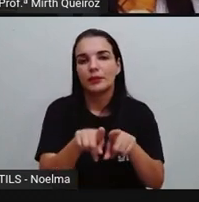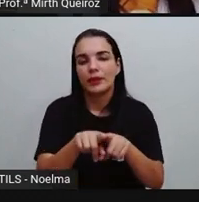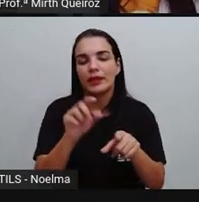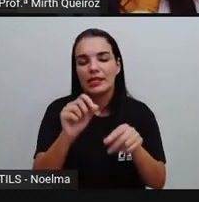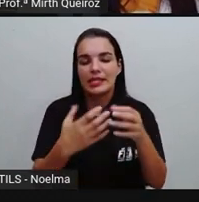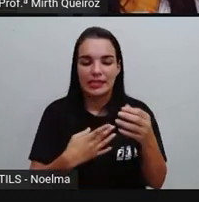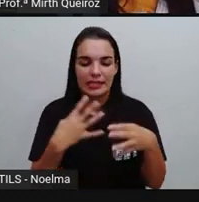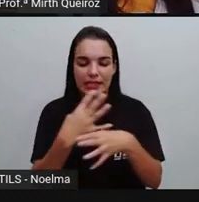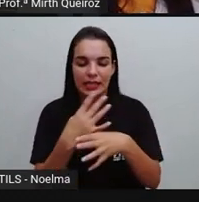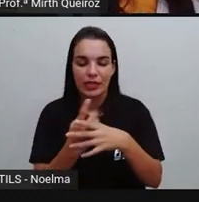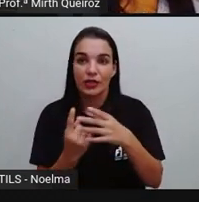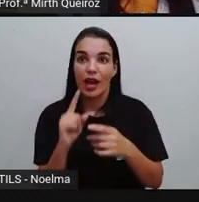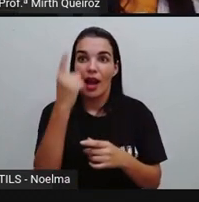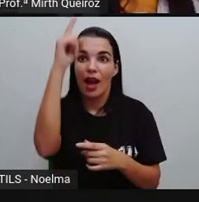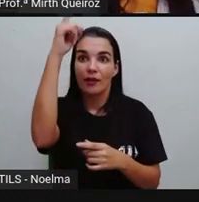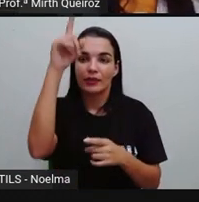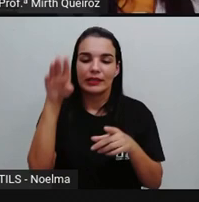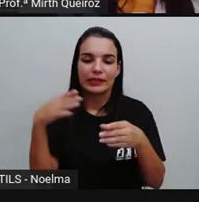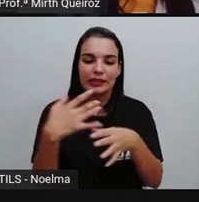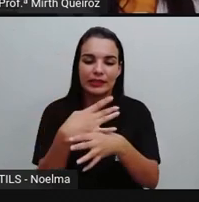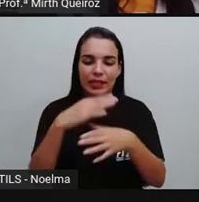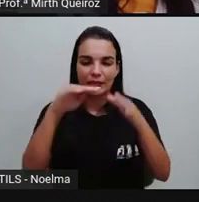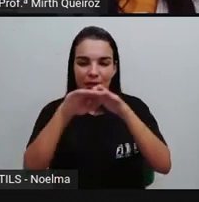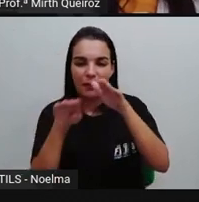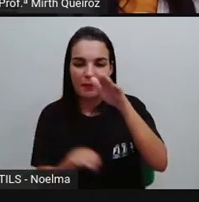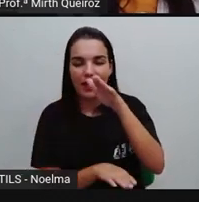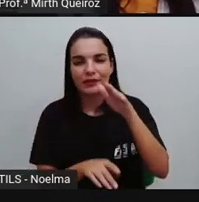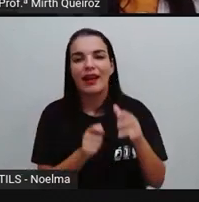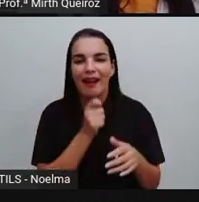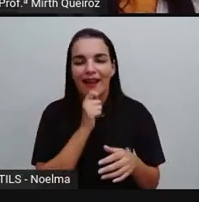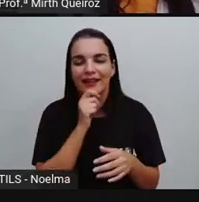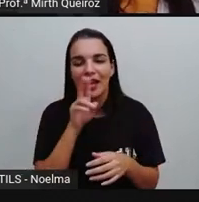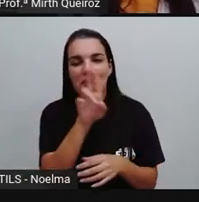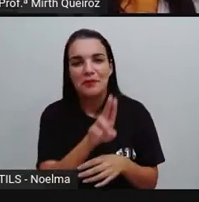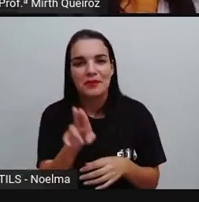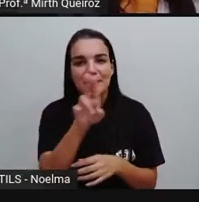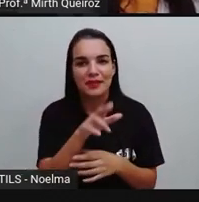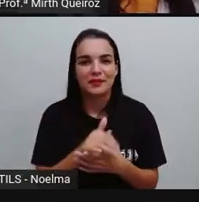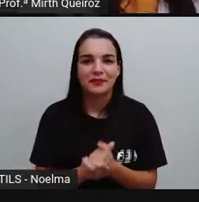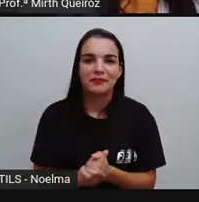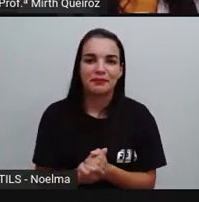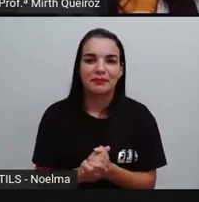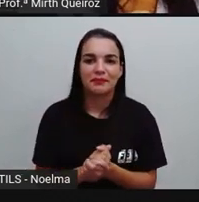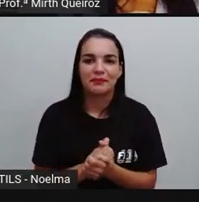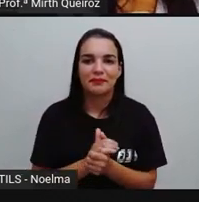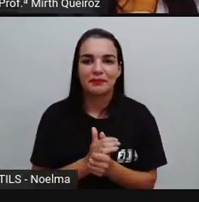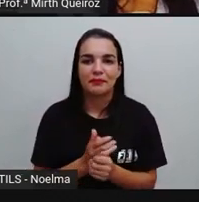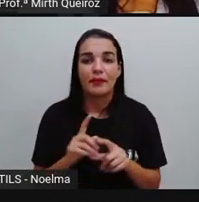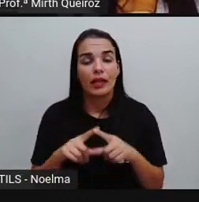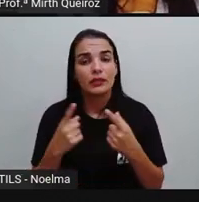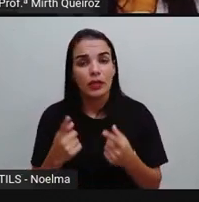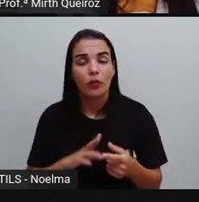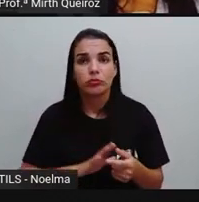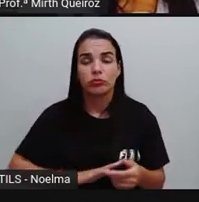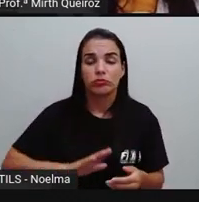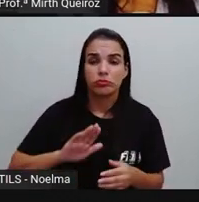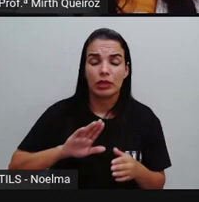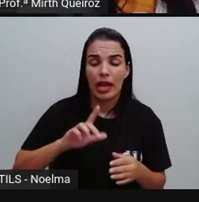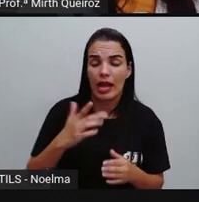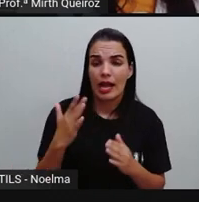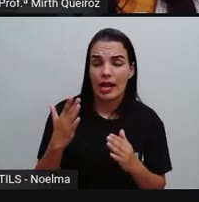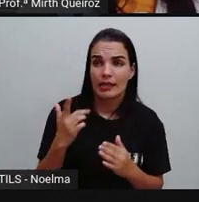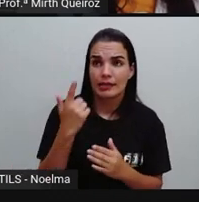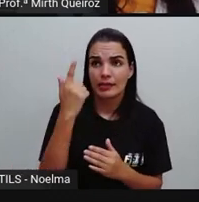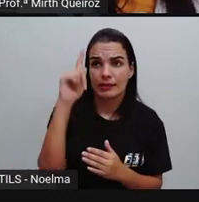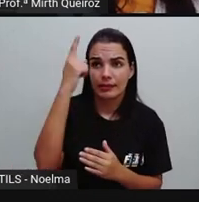alta ou cidade baixa. E a gente ainda utiliza esse termo. Ele estava protegido pelo